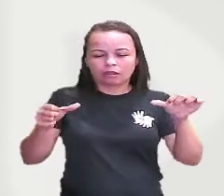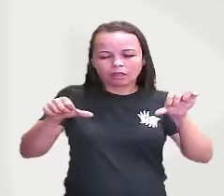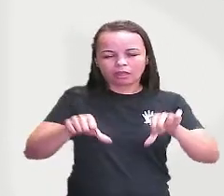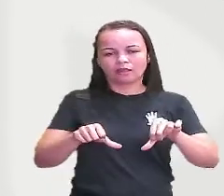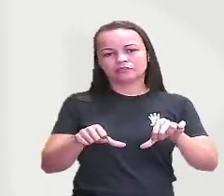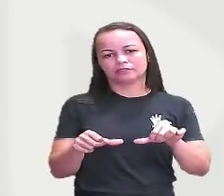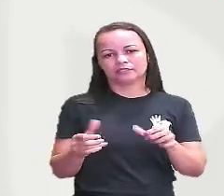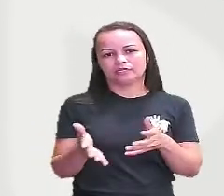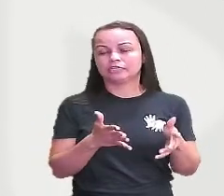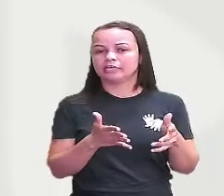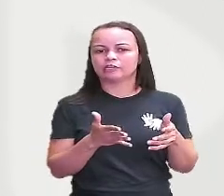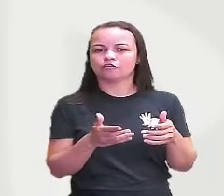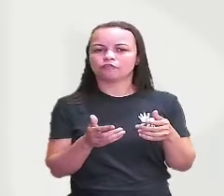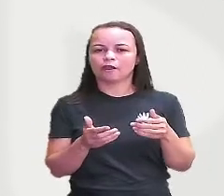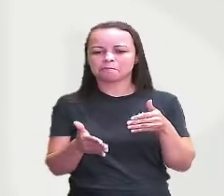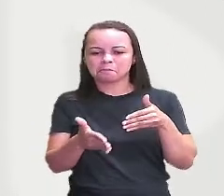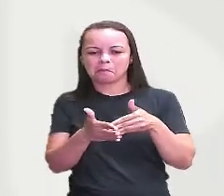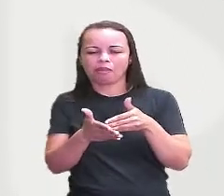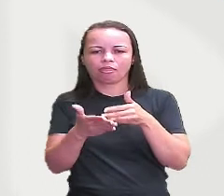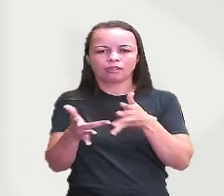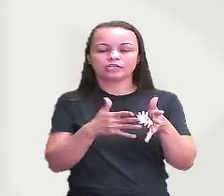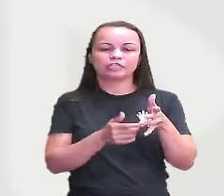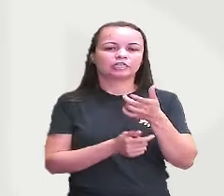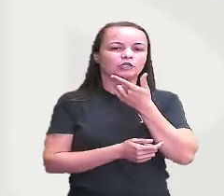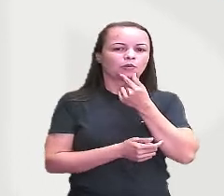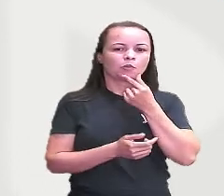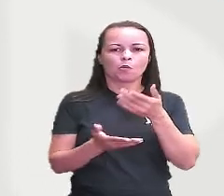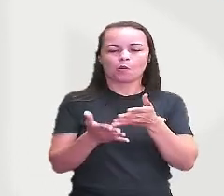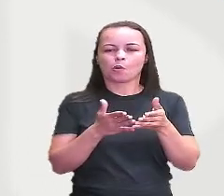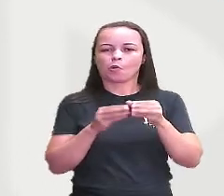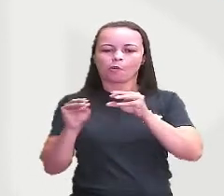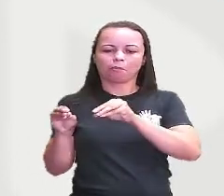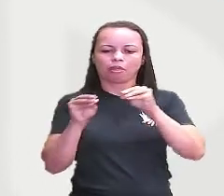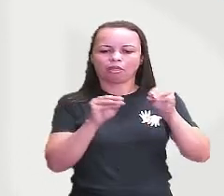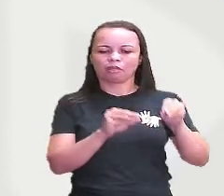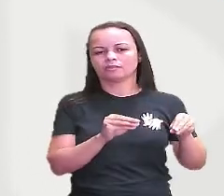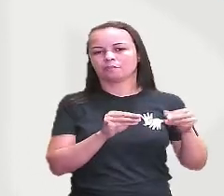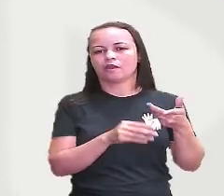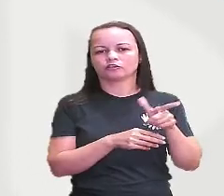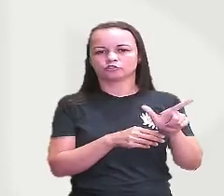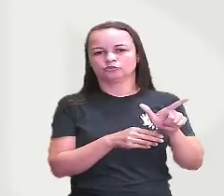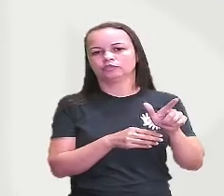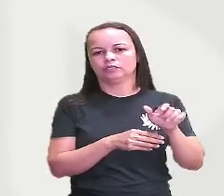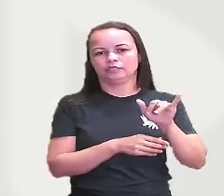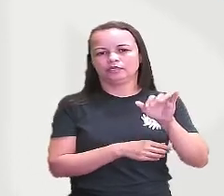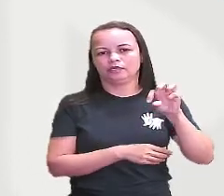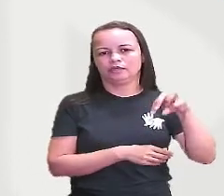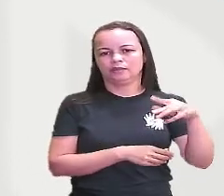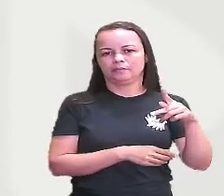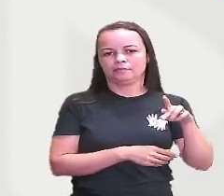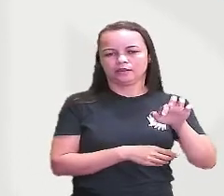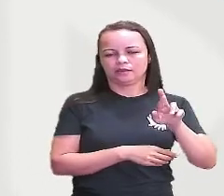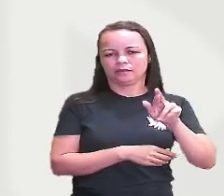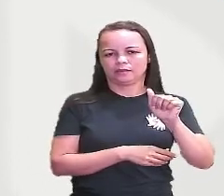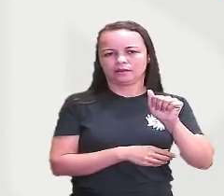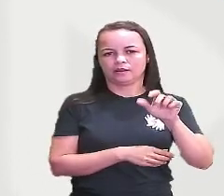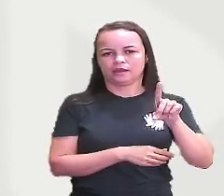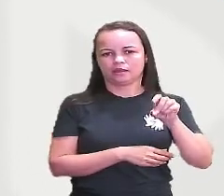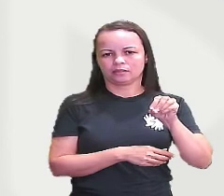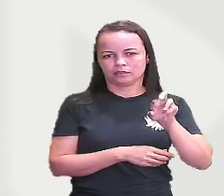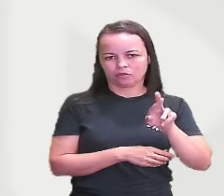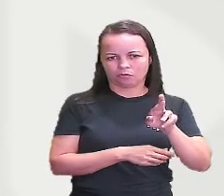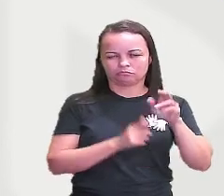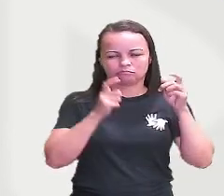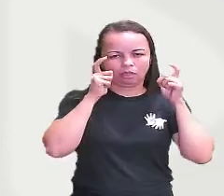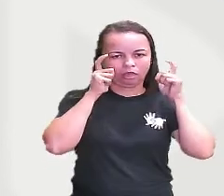que não vai impedir que o Napoleão seja deposto do cargo de imperador então a gente